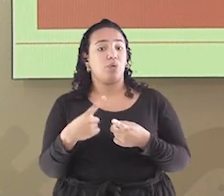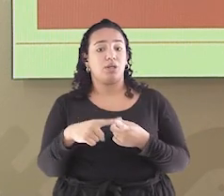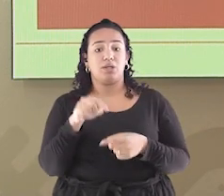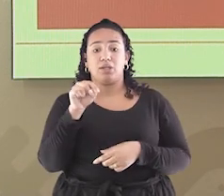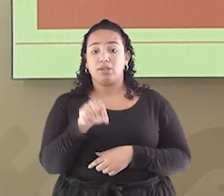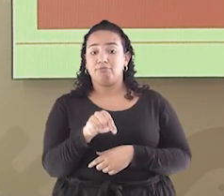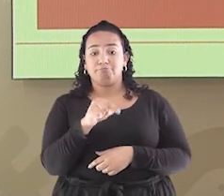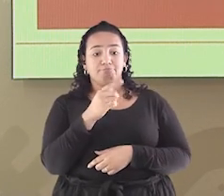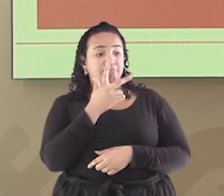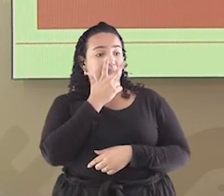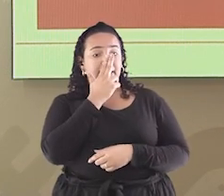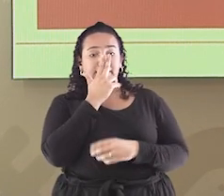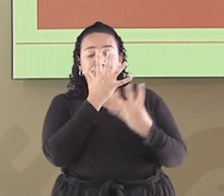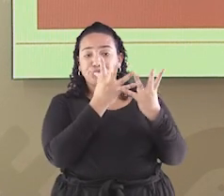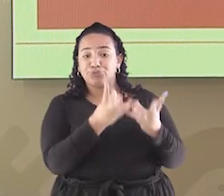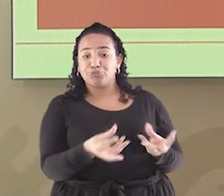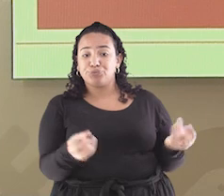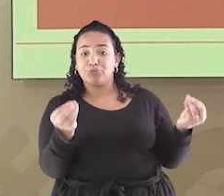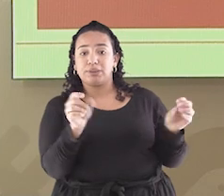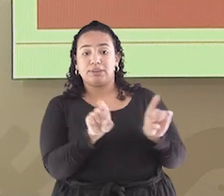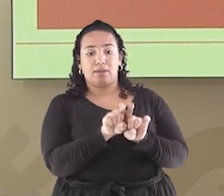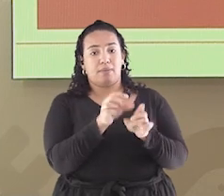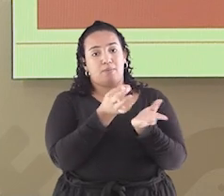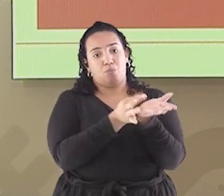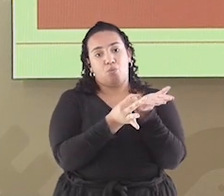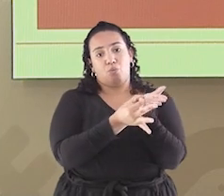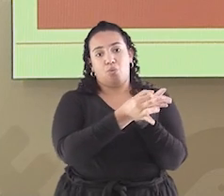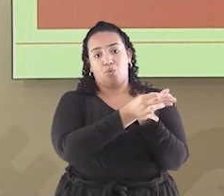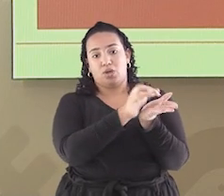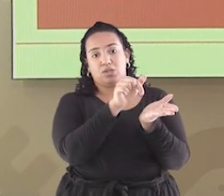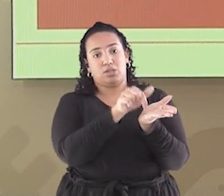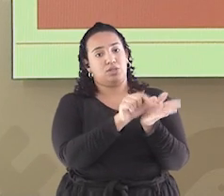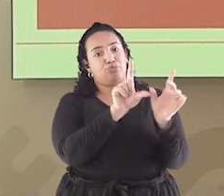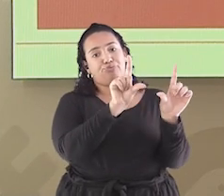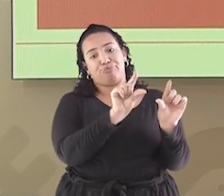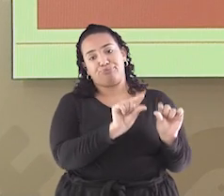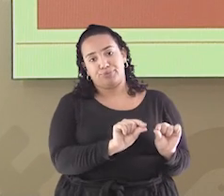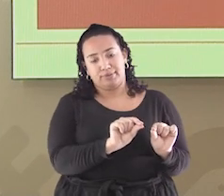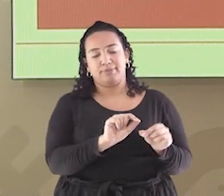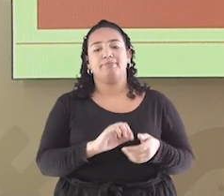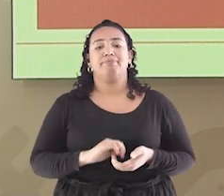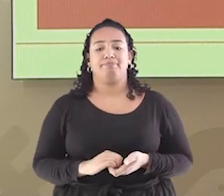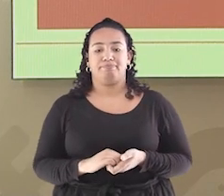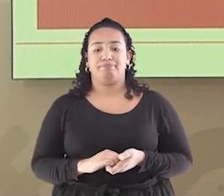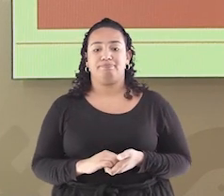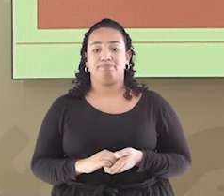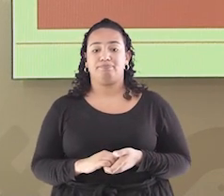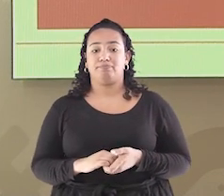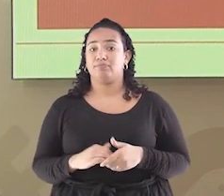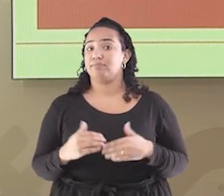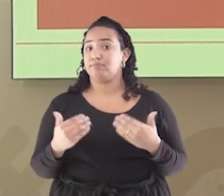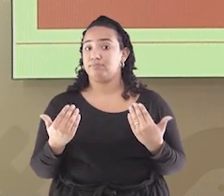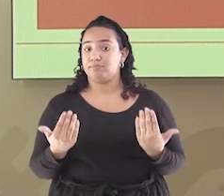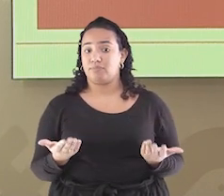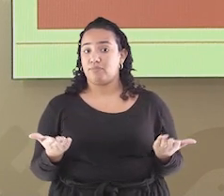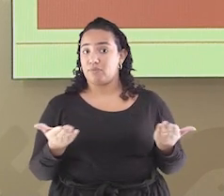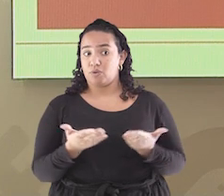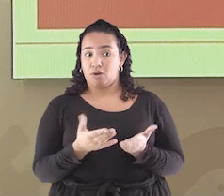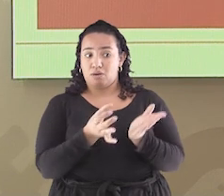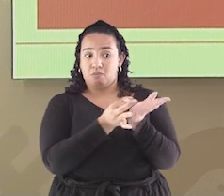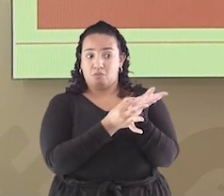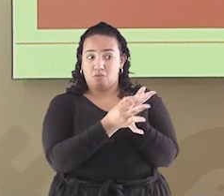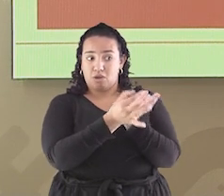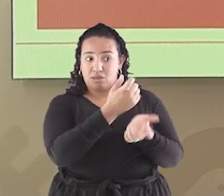inexistente e a circulação da moeda também se tornou raridade. O comércio fraco e a baixa circulação de